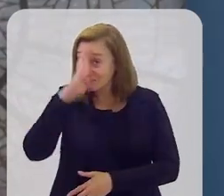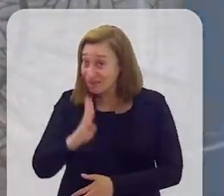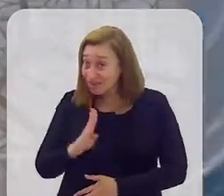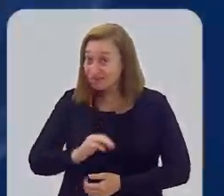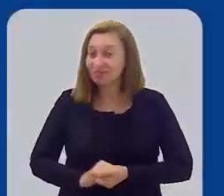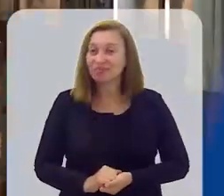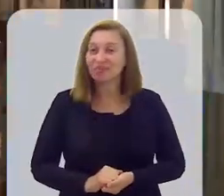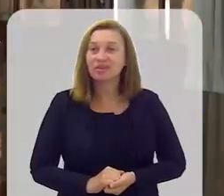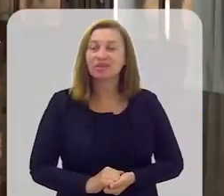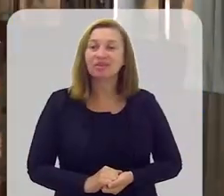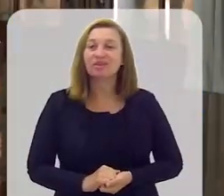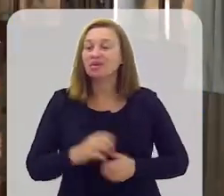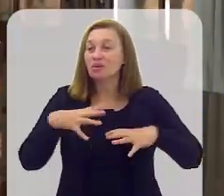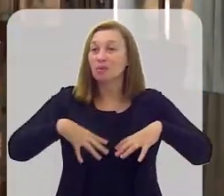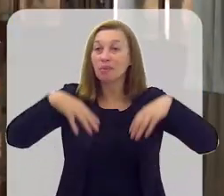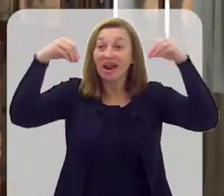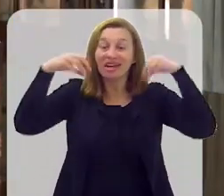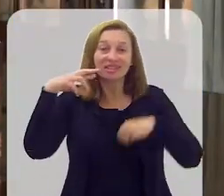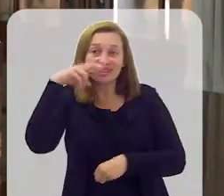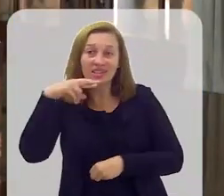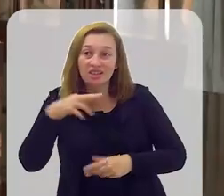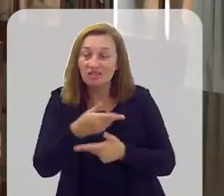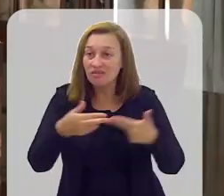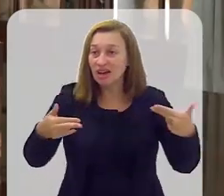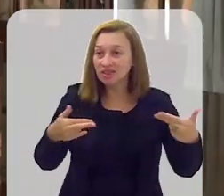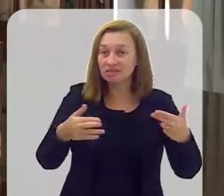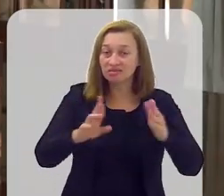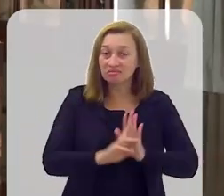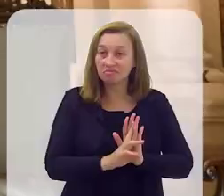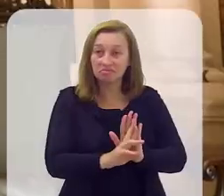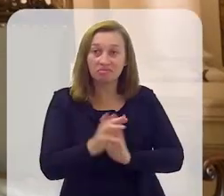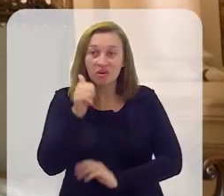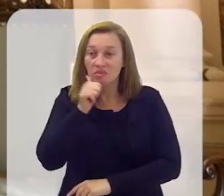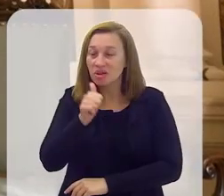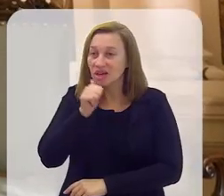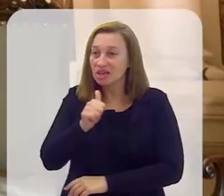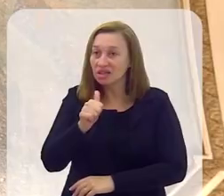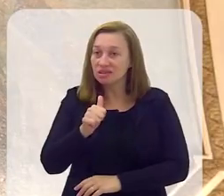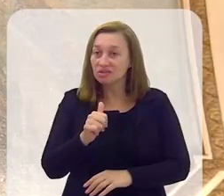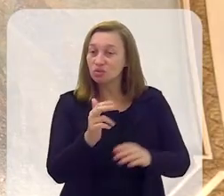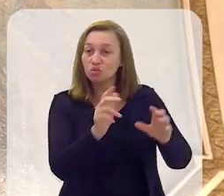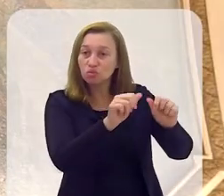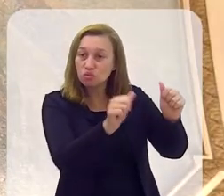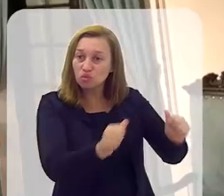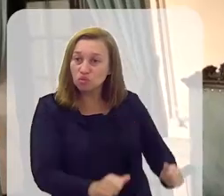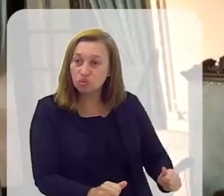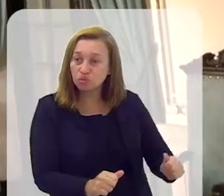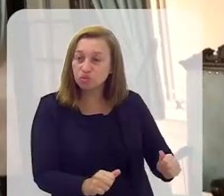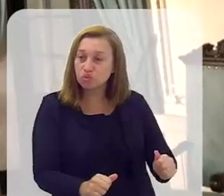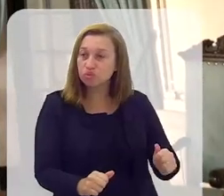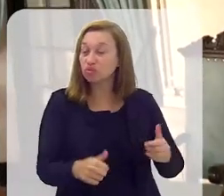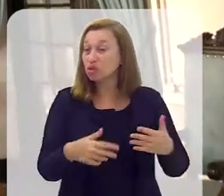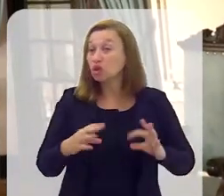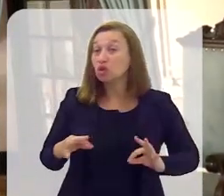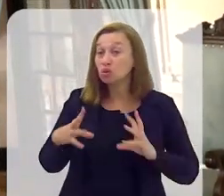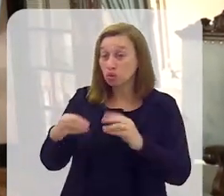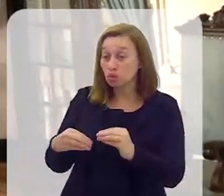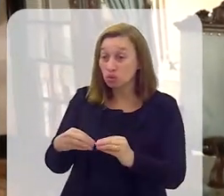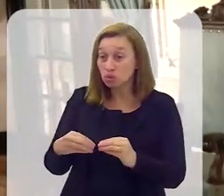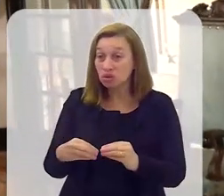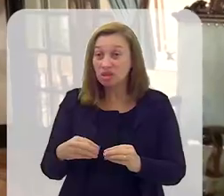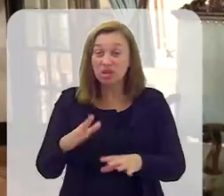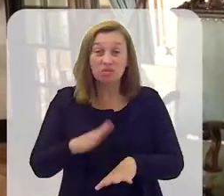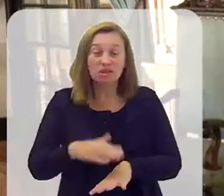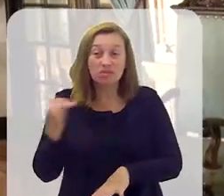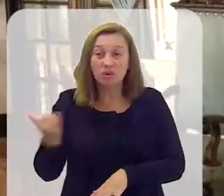do Brasil. No Palácio Chirarentes, nós temos várias representações femininas, nas esculturas, nas pinturas, nos ornatos. Isso nos